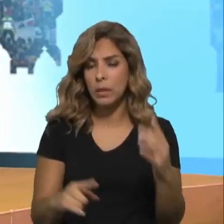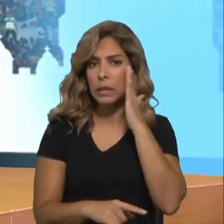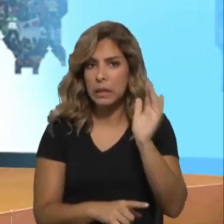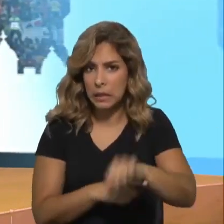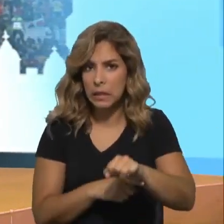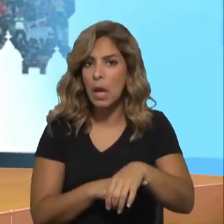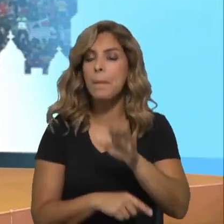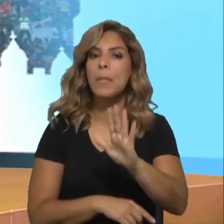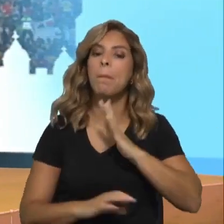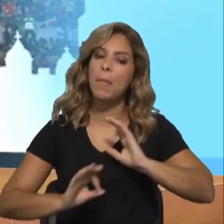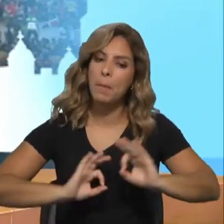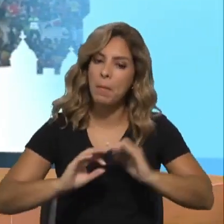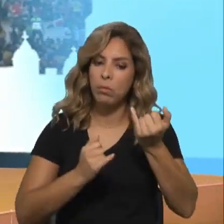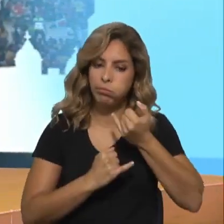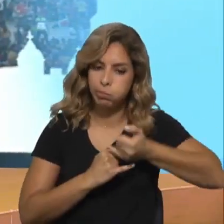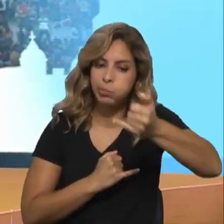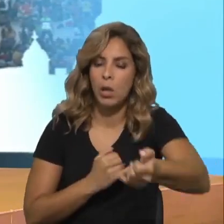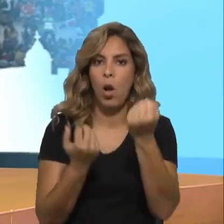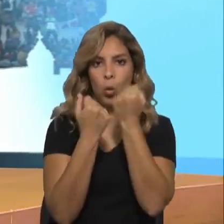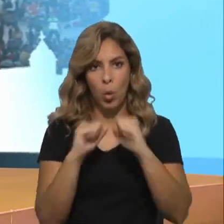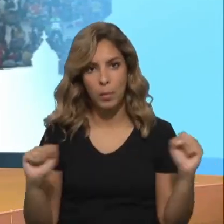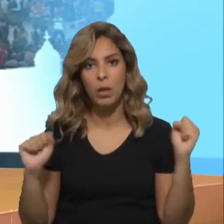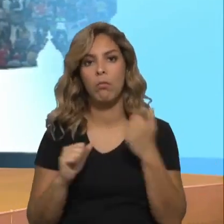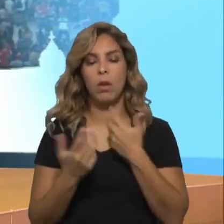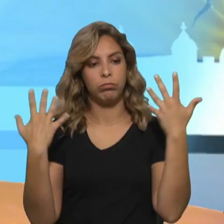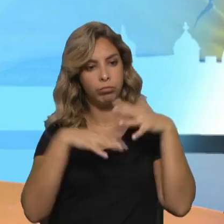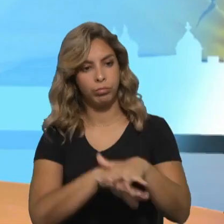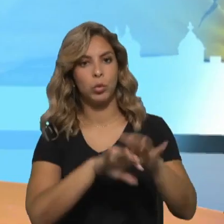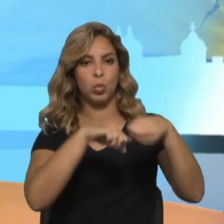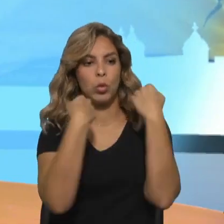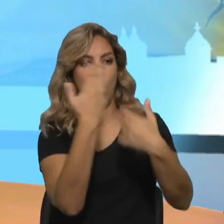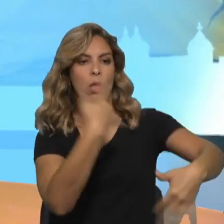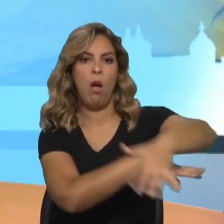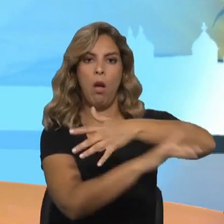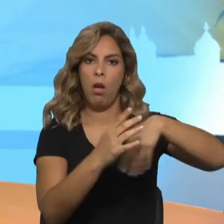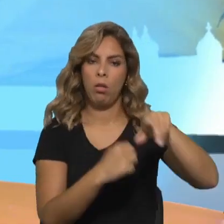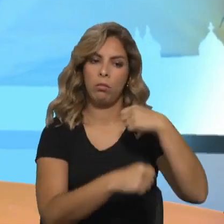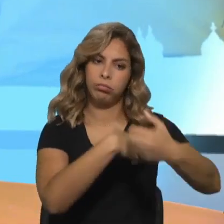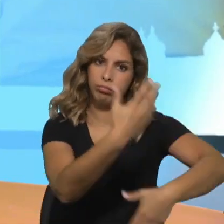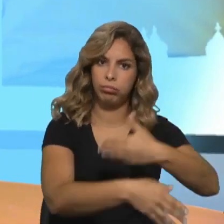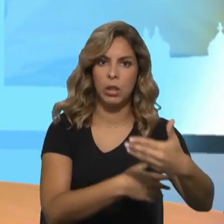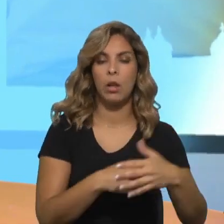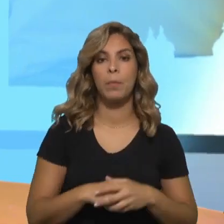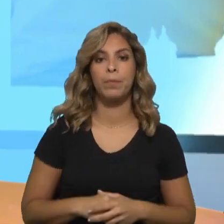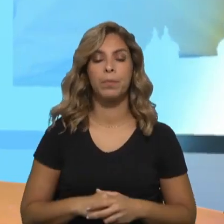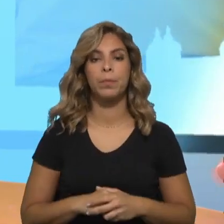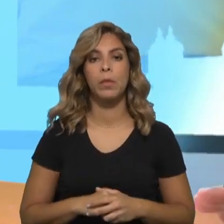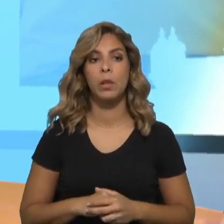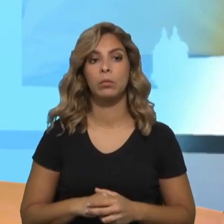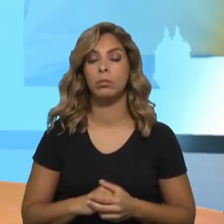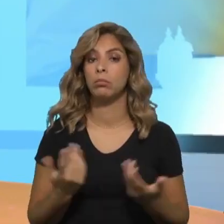sua fase seguinte de autonomização, de inserção na sociedade de acolhimento, no caso, a sociedade portuguesa.